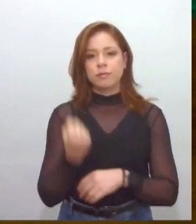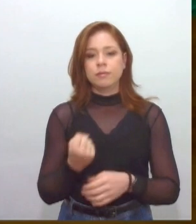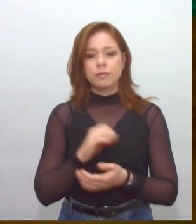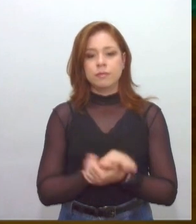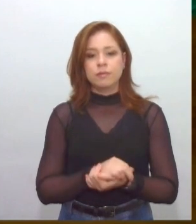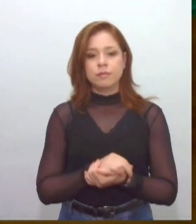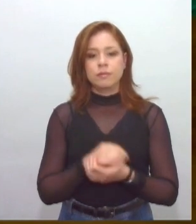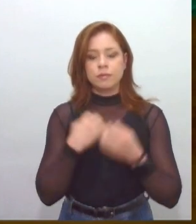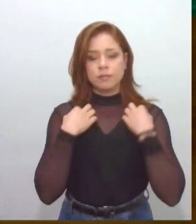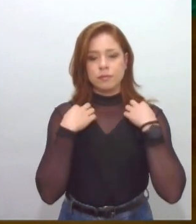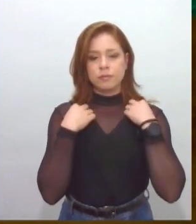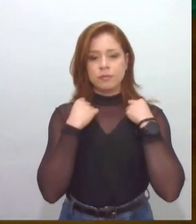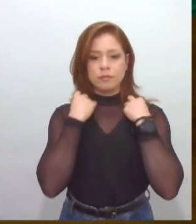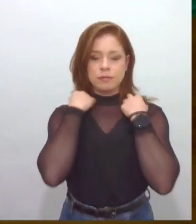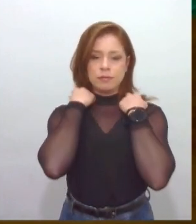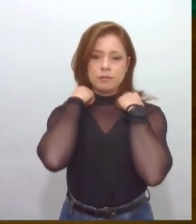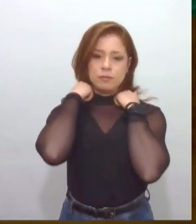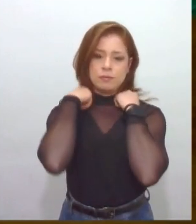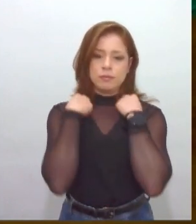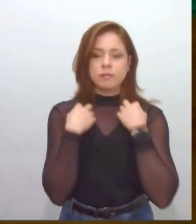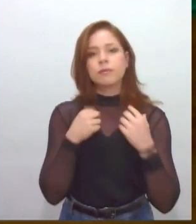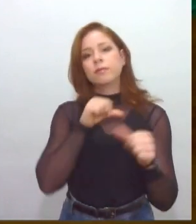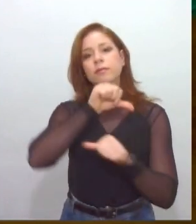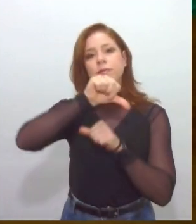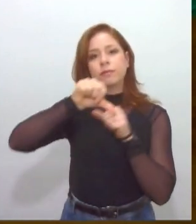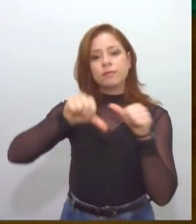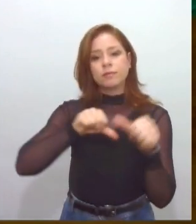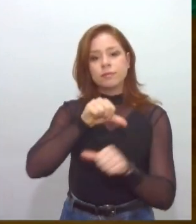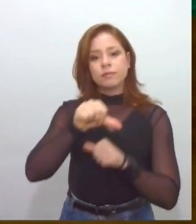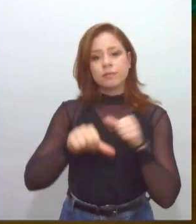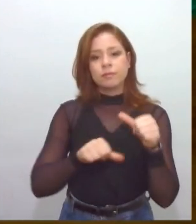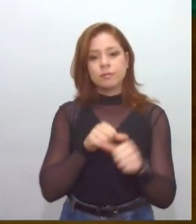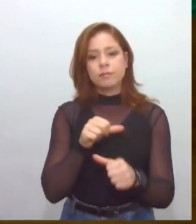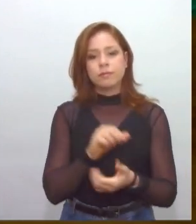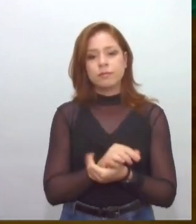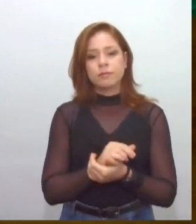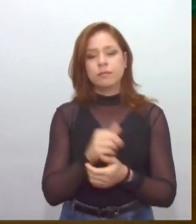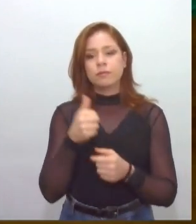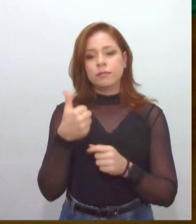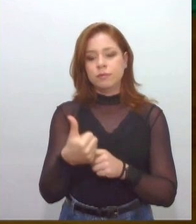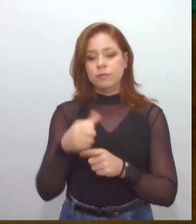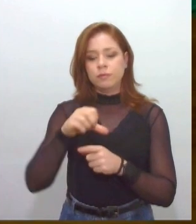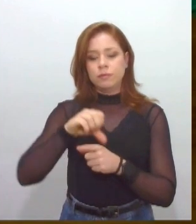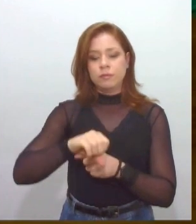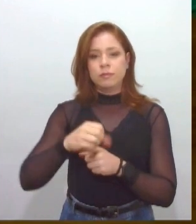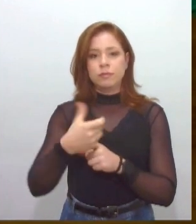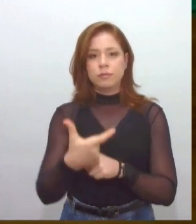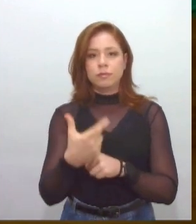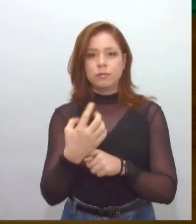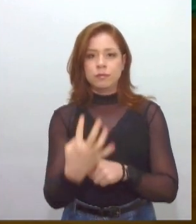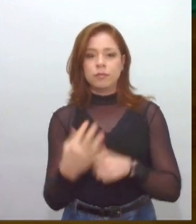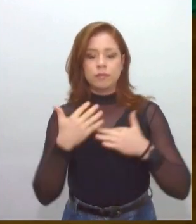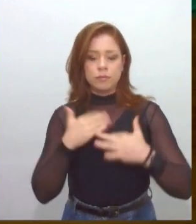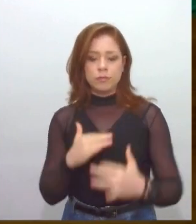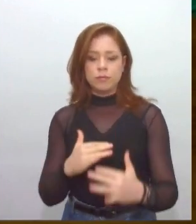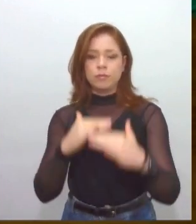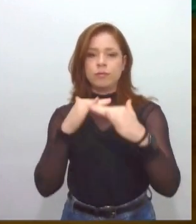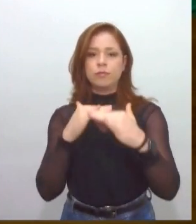Revolta de 1924 foi um movimento de